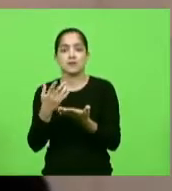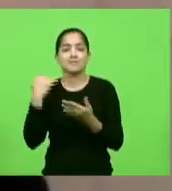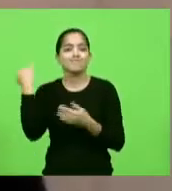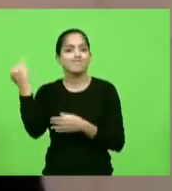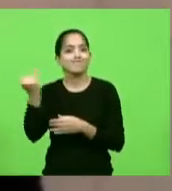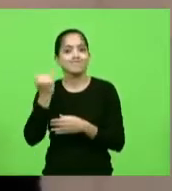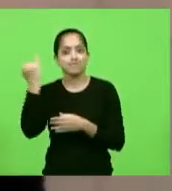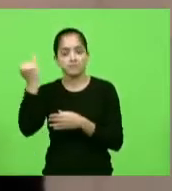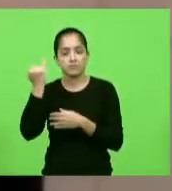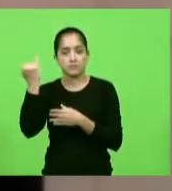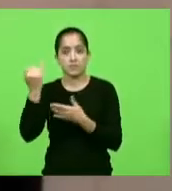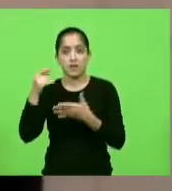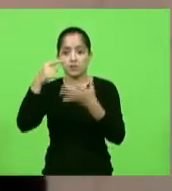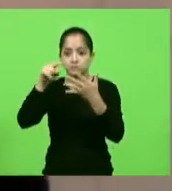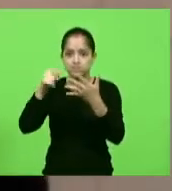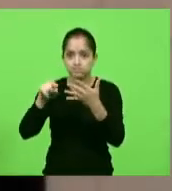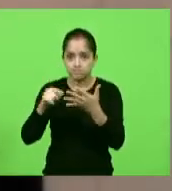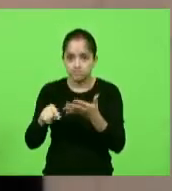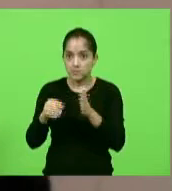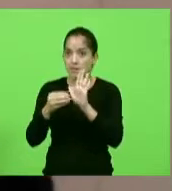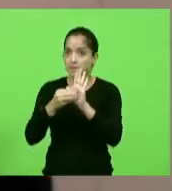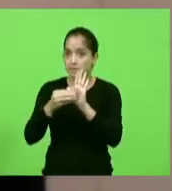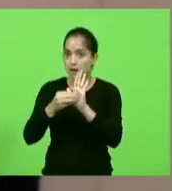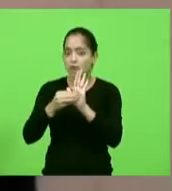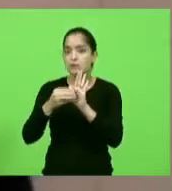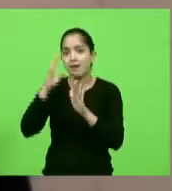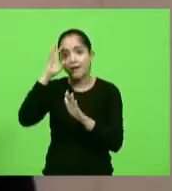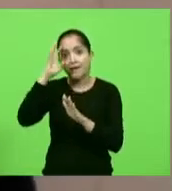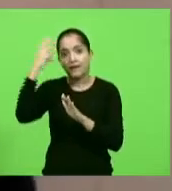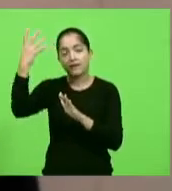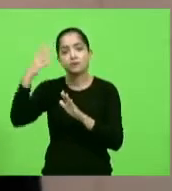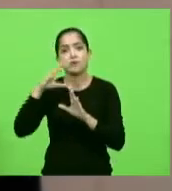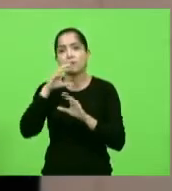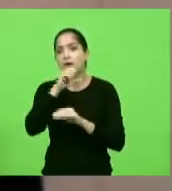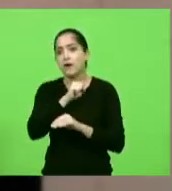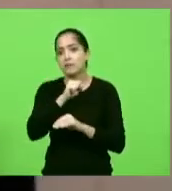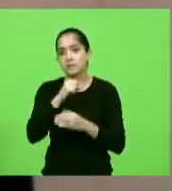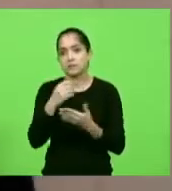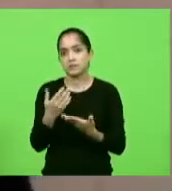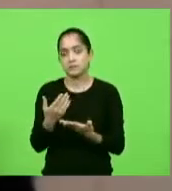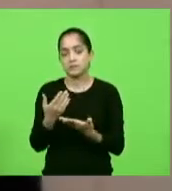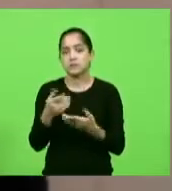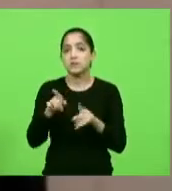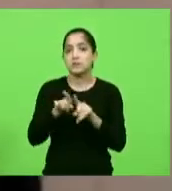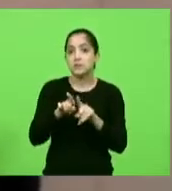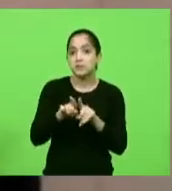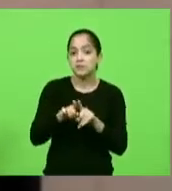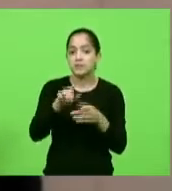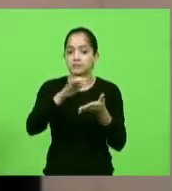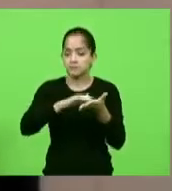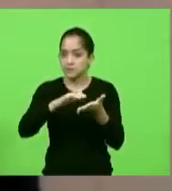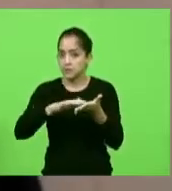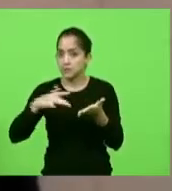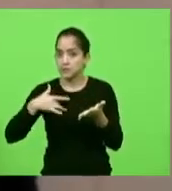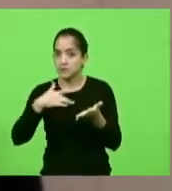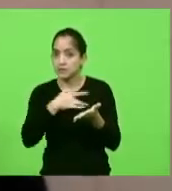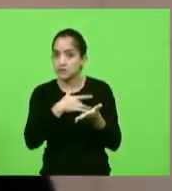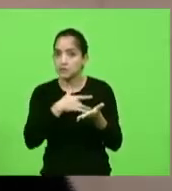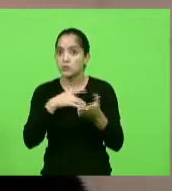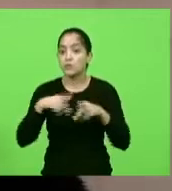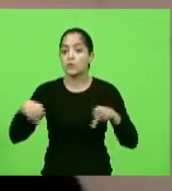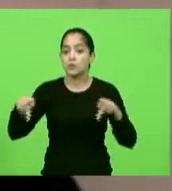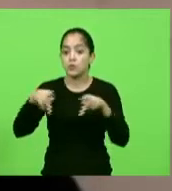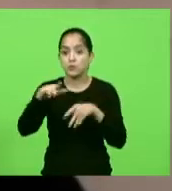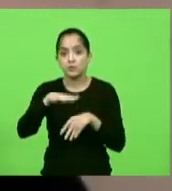que estas questões pendentes sejam resolvidas o quanto antes, através da Secretaria de Estado da Saúde, da